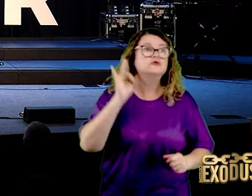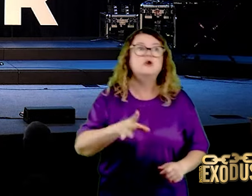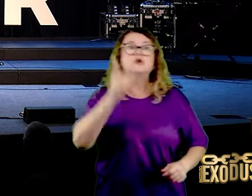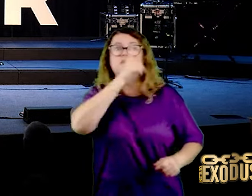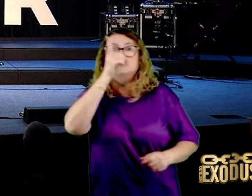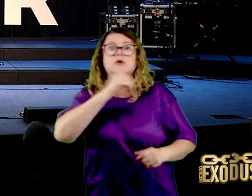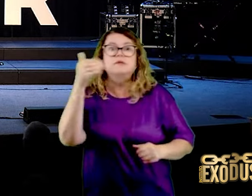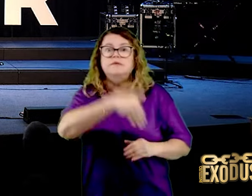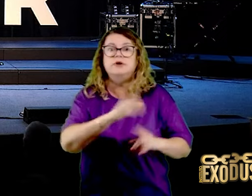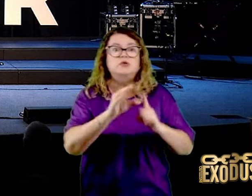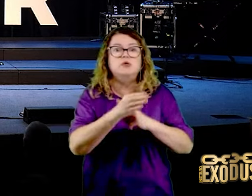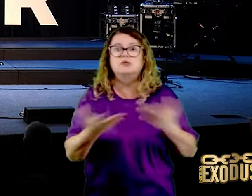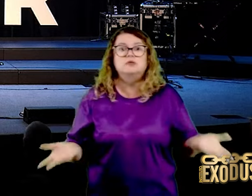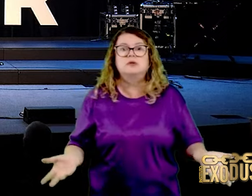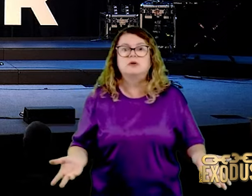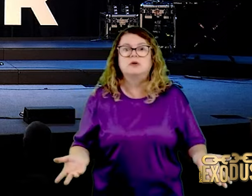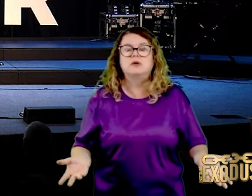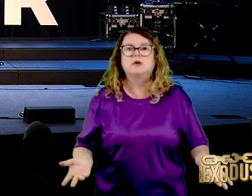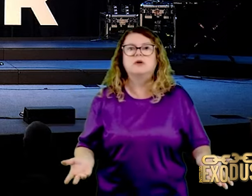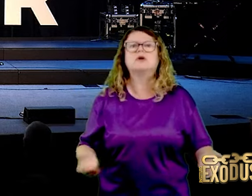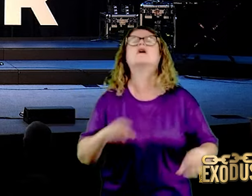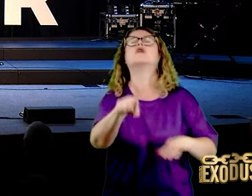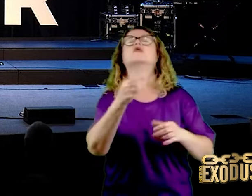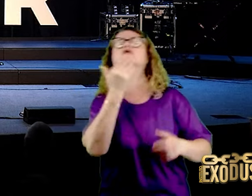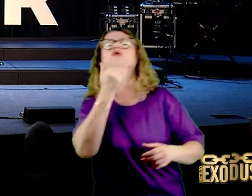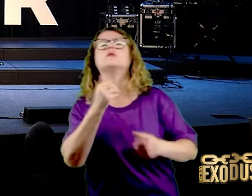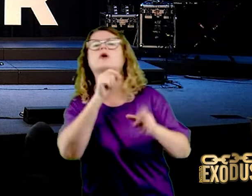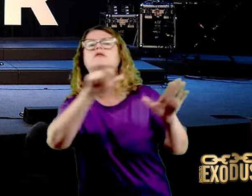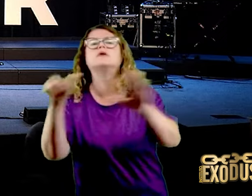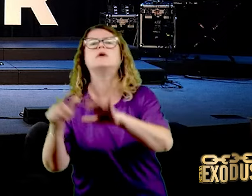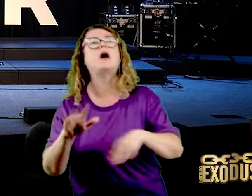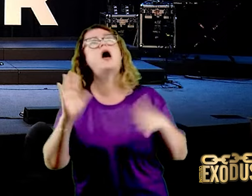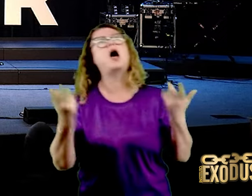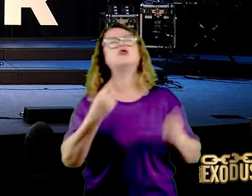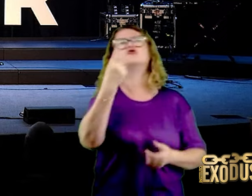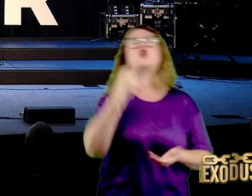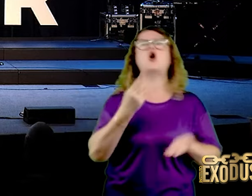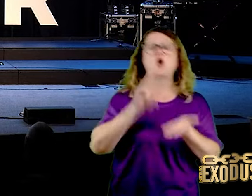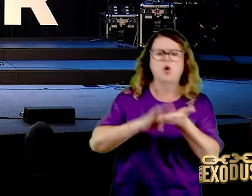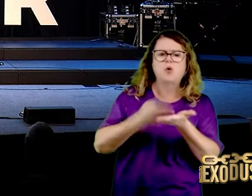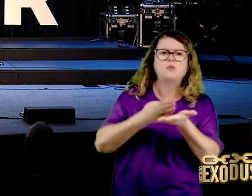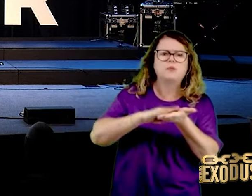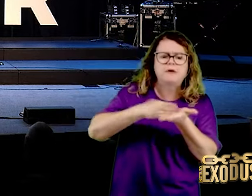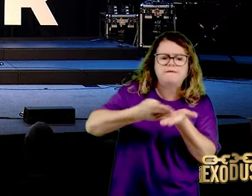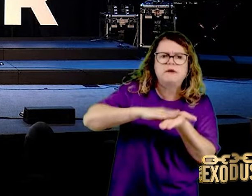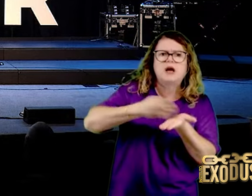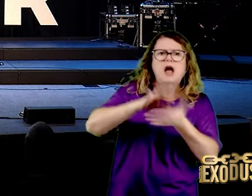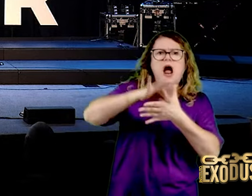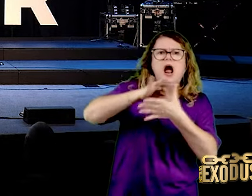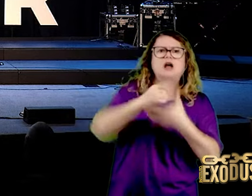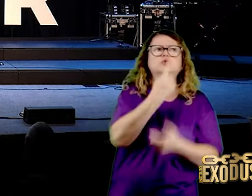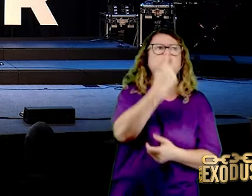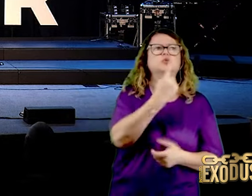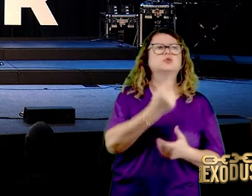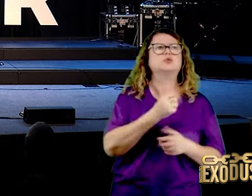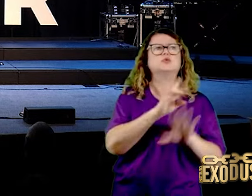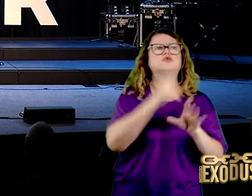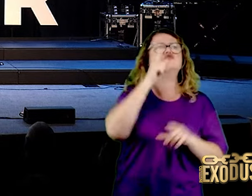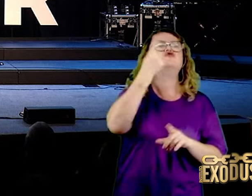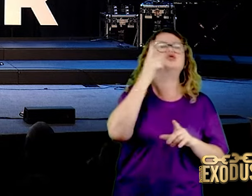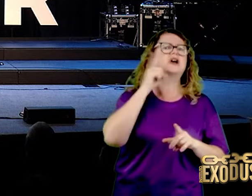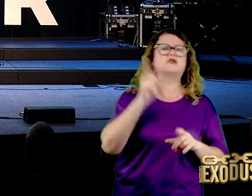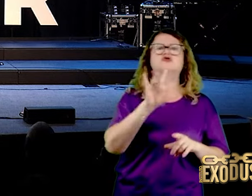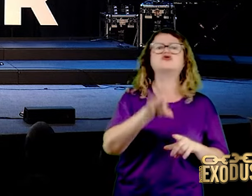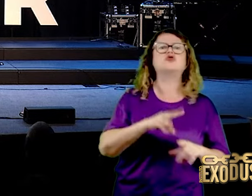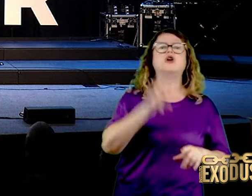semana? Só comi no domingo, comi um pedaço de pizza. Comi, ainda que foi, um banquete lá na igreja. Quando Jesus fala sobre